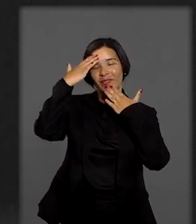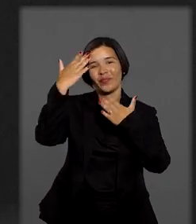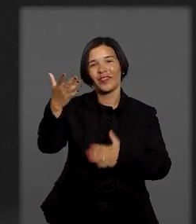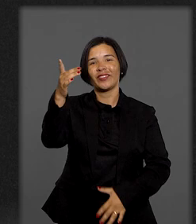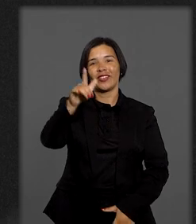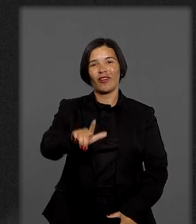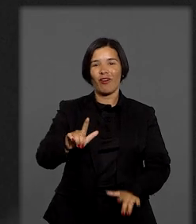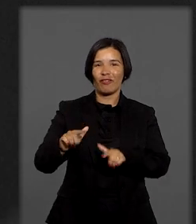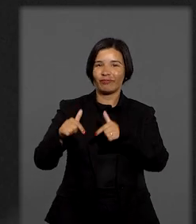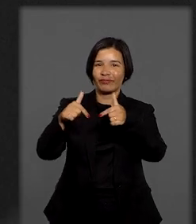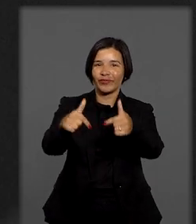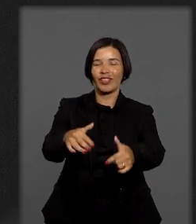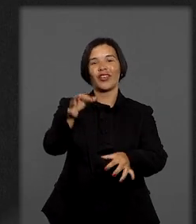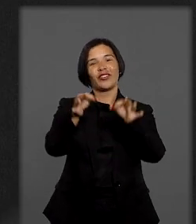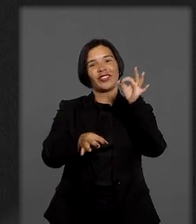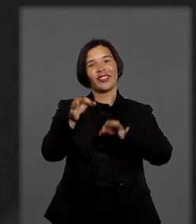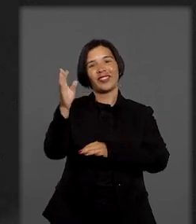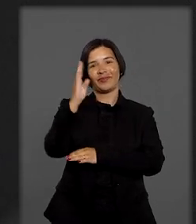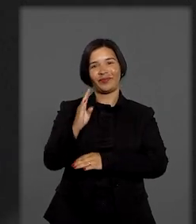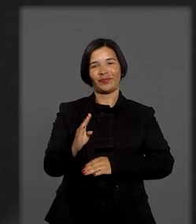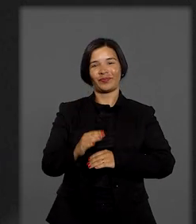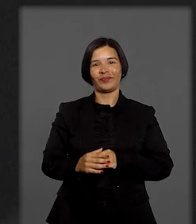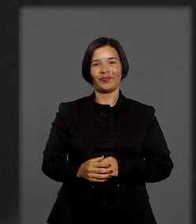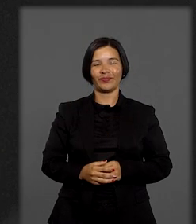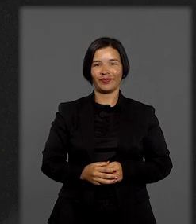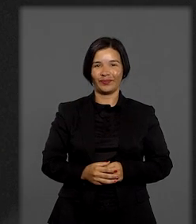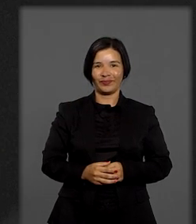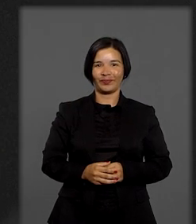mais uma vez a atuação do Judiciário Brasileiro.